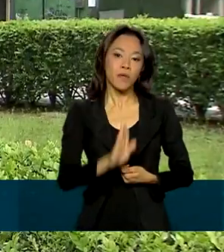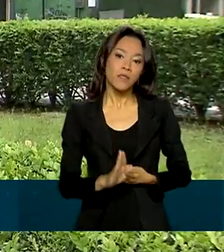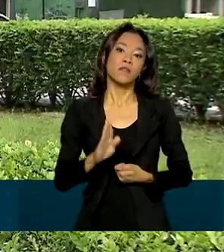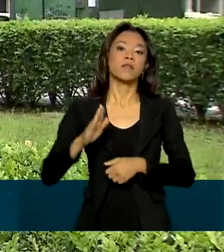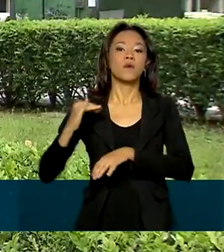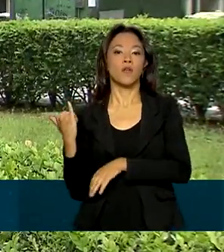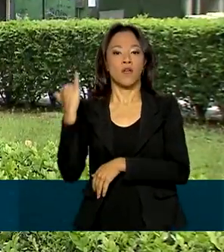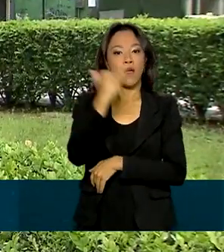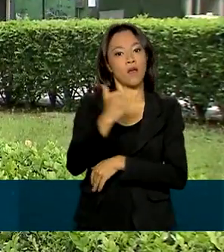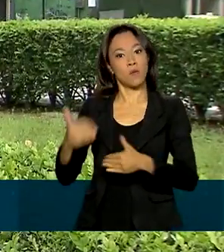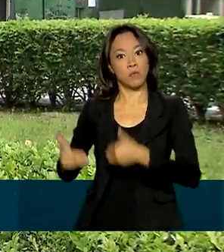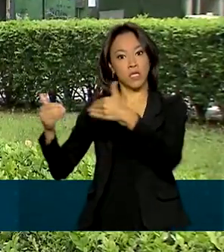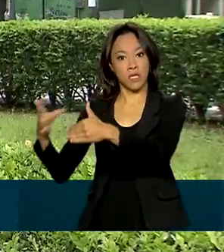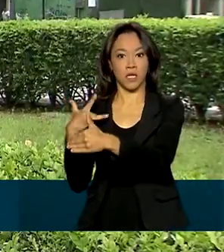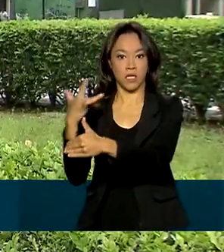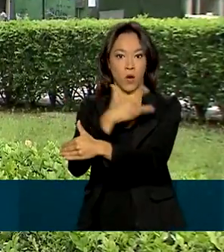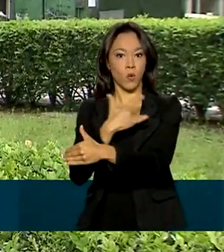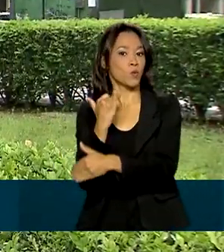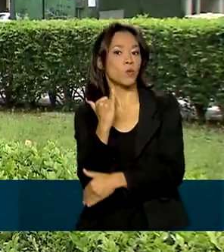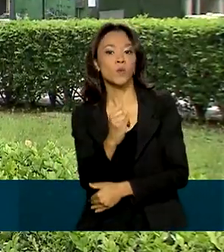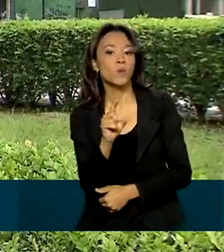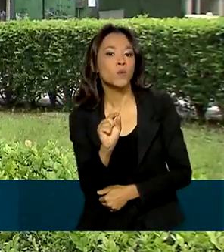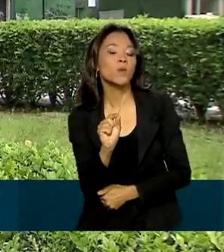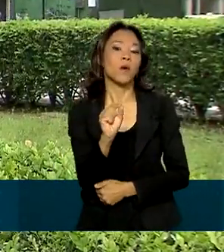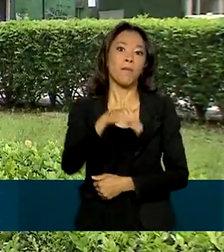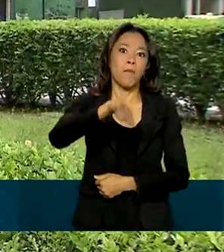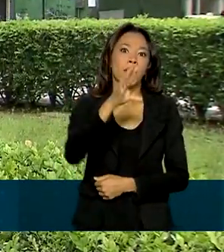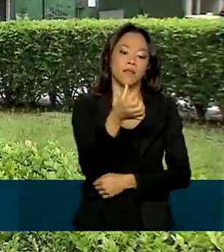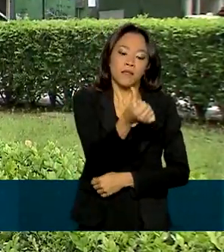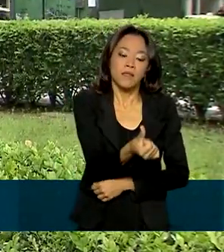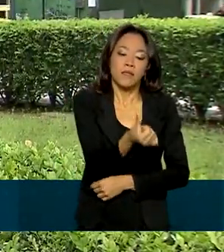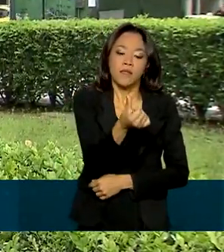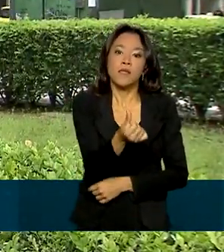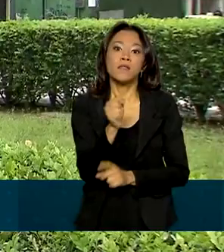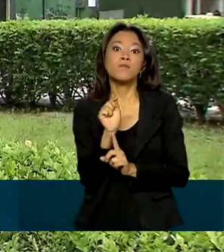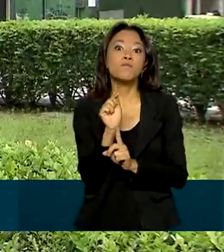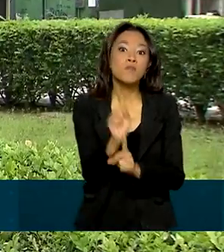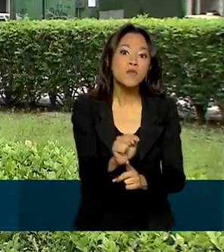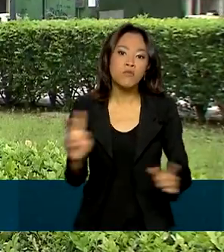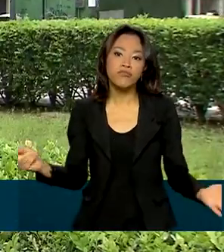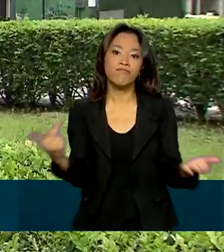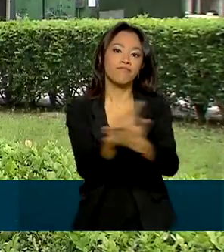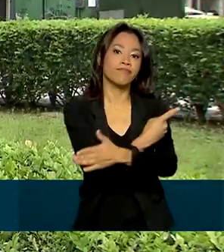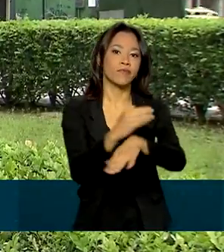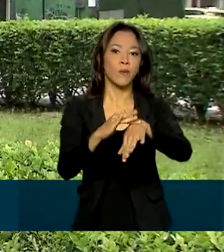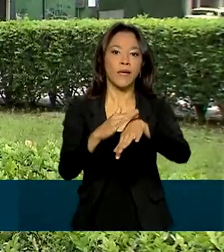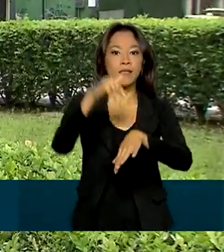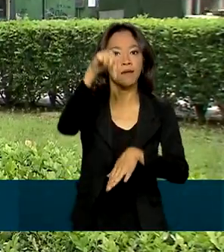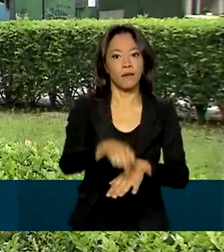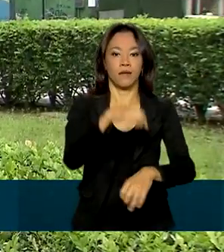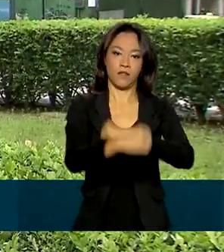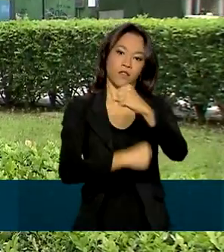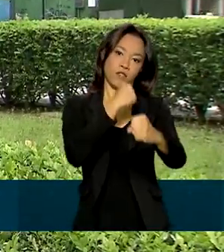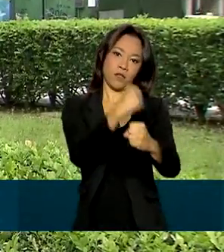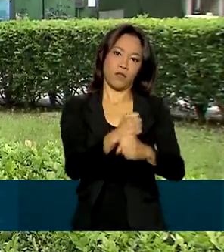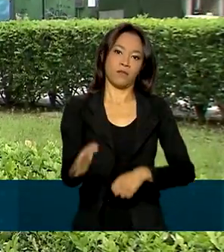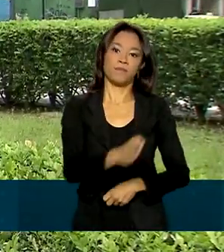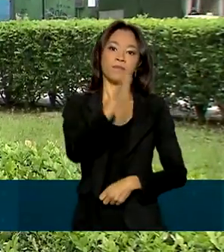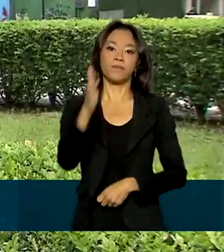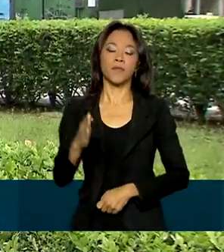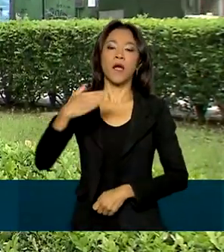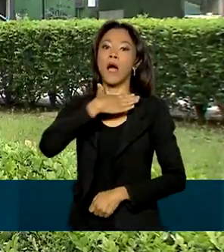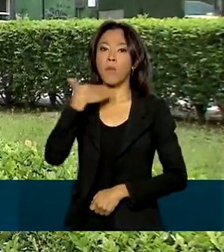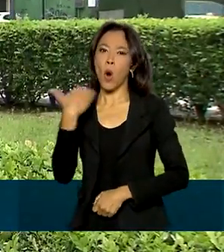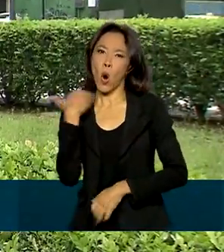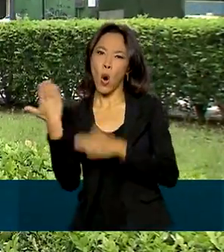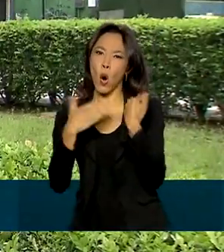segundo o Ministério da Saúde, são estimados mais de 66 mil novos casos da doença só este ano. A taxa de mortalidade